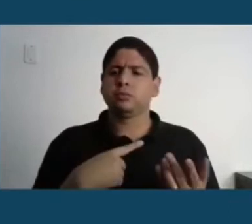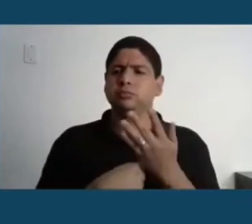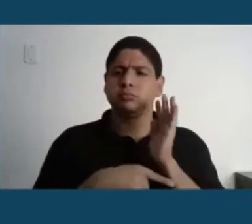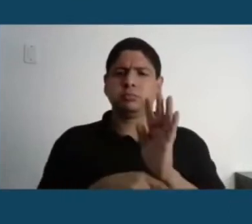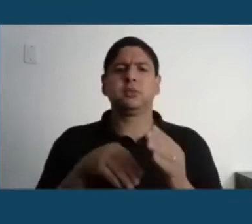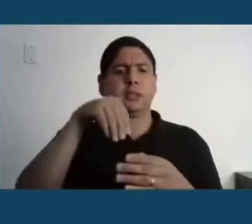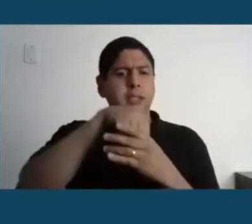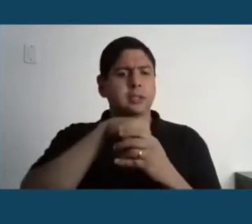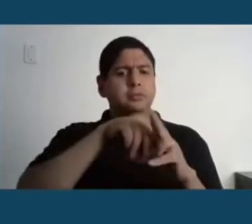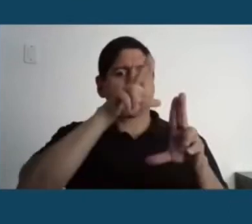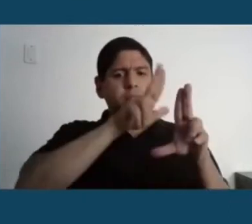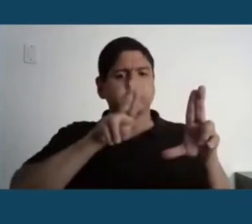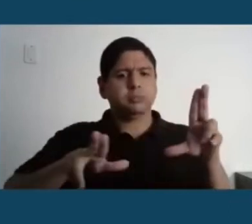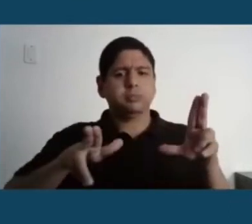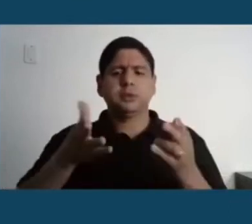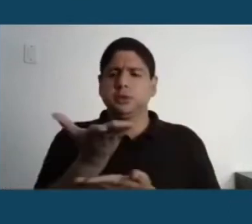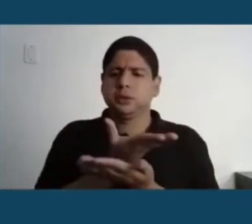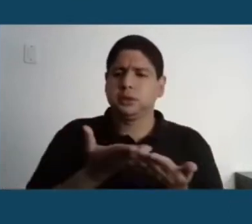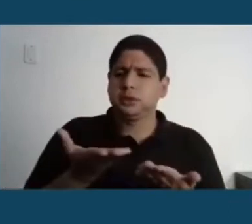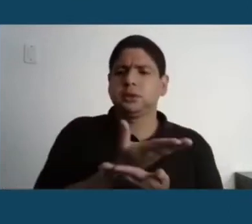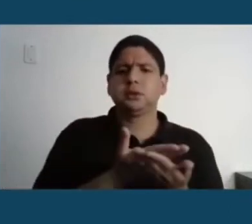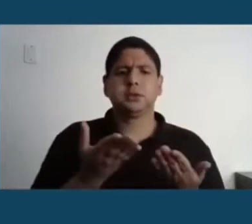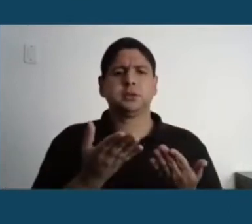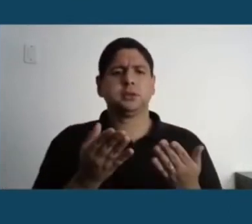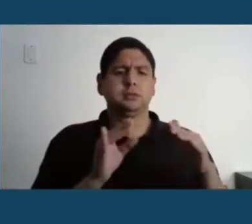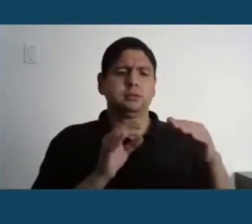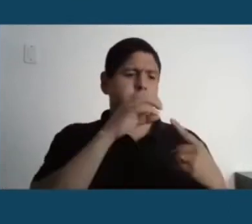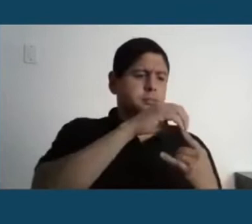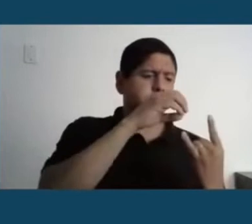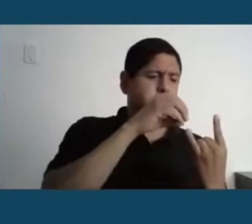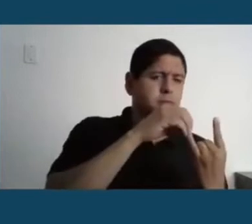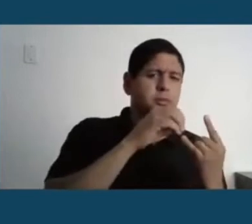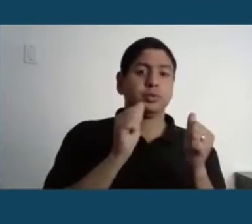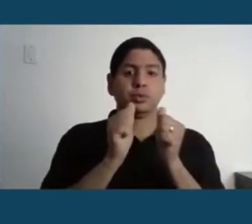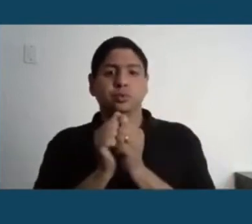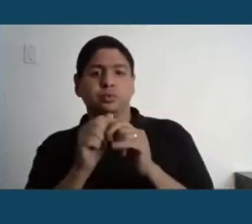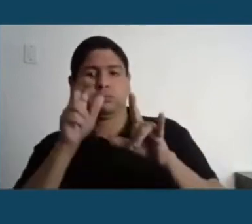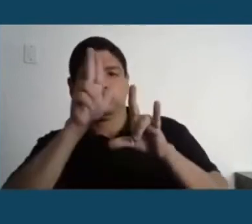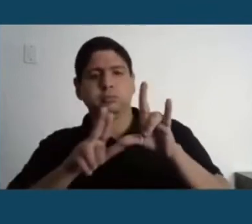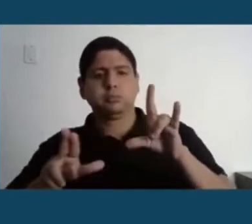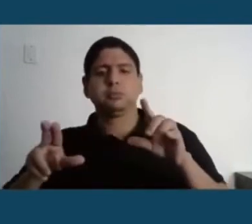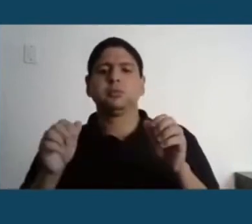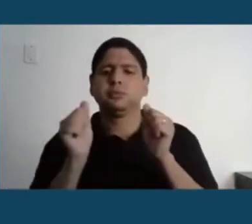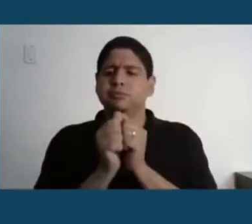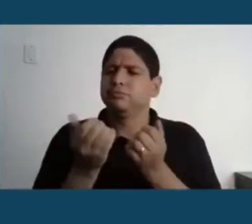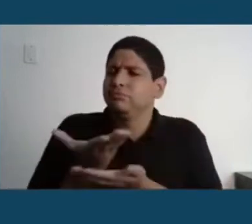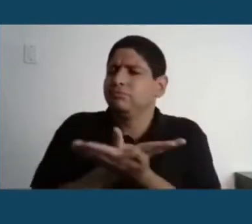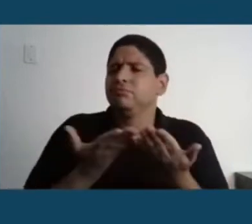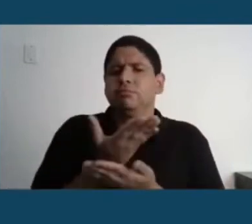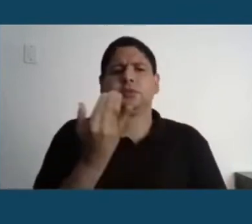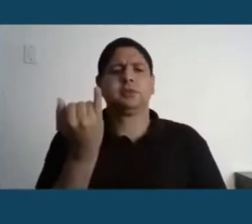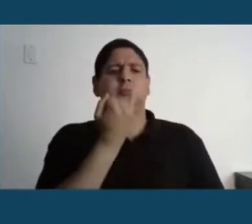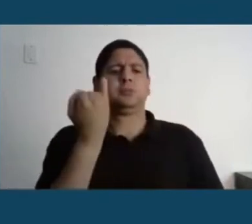Rio de Janeiro, há interação entre as nossas instituições. E essa interação existe porque a chama de Oswaldo